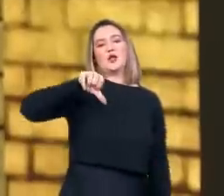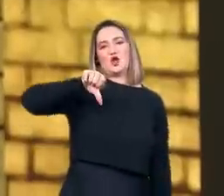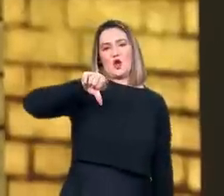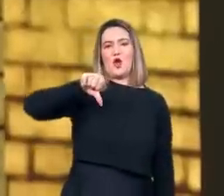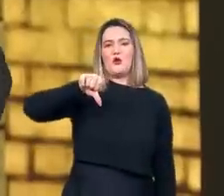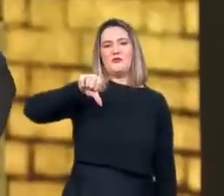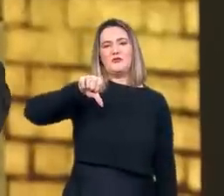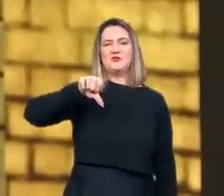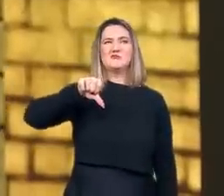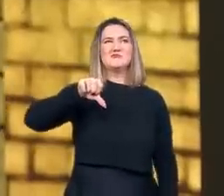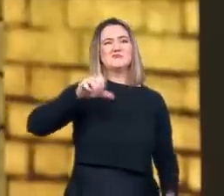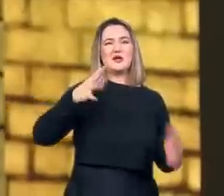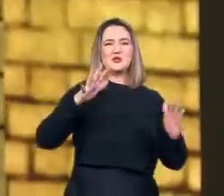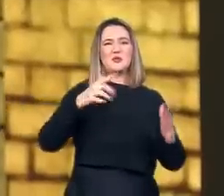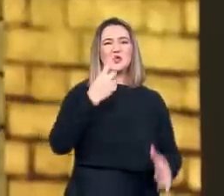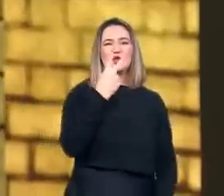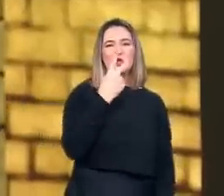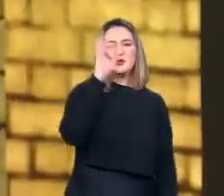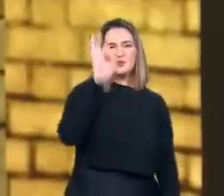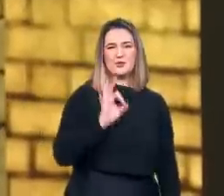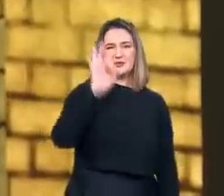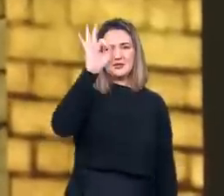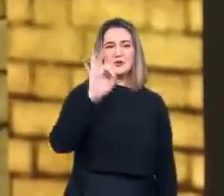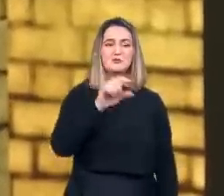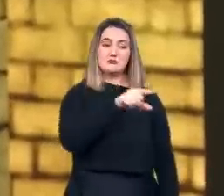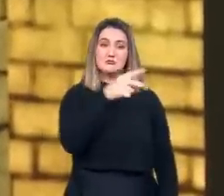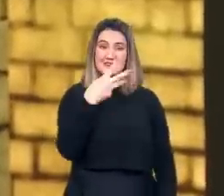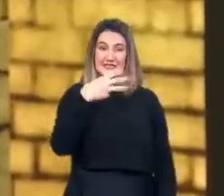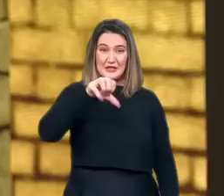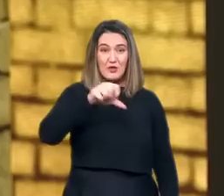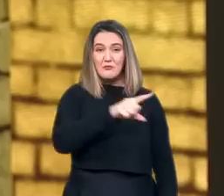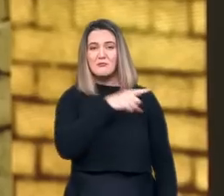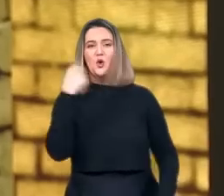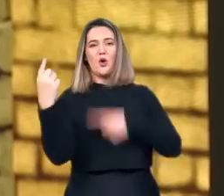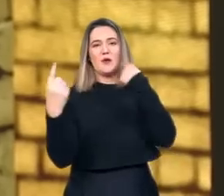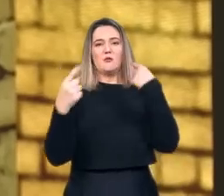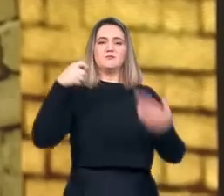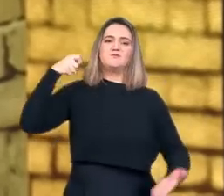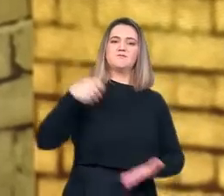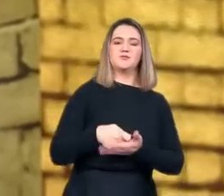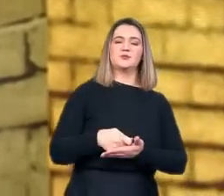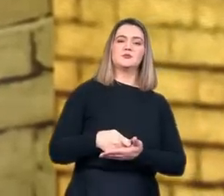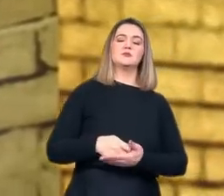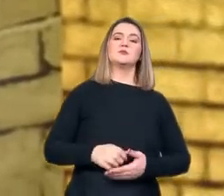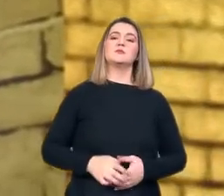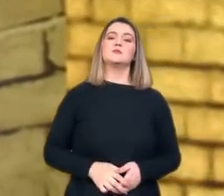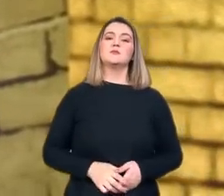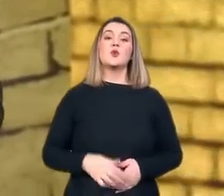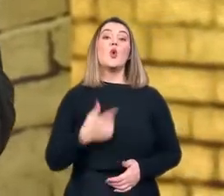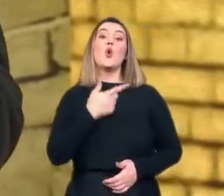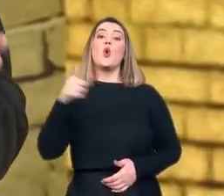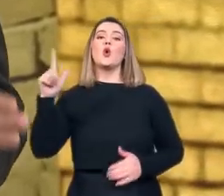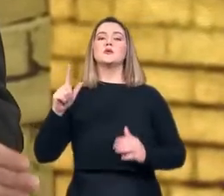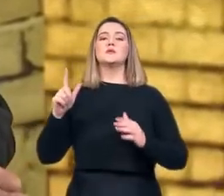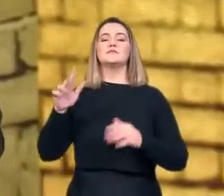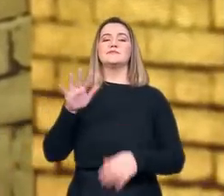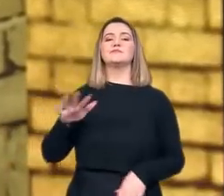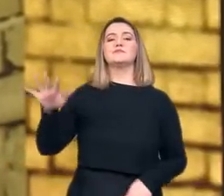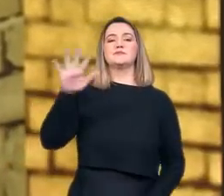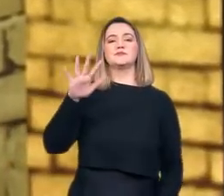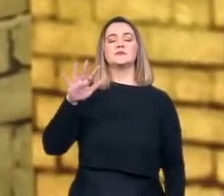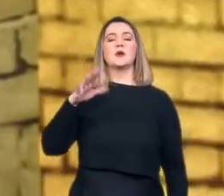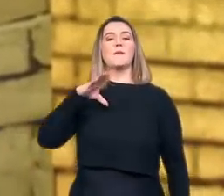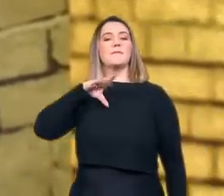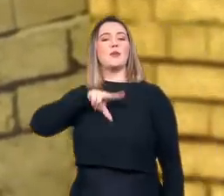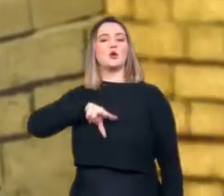menos de 2% do montante total, teriam sido condenadas à morte. A Inquisição Portuguesa, entre 1450